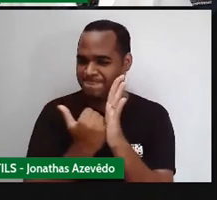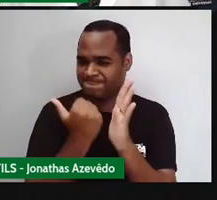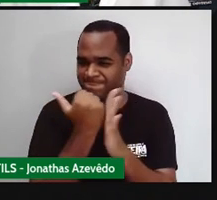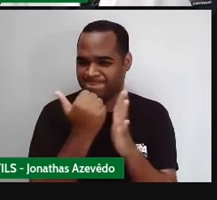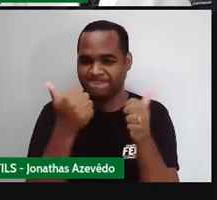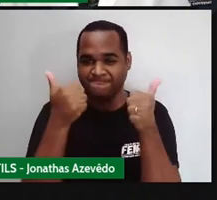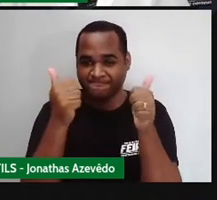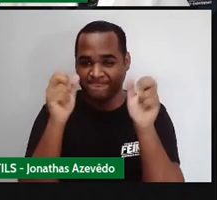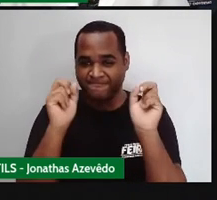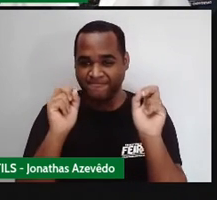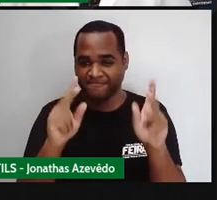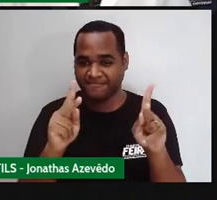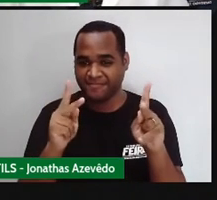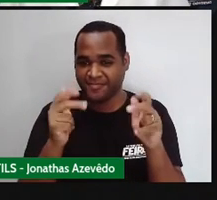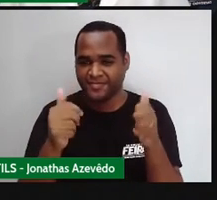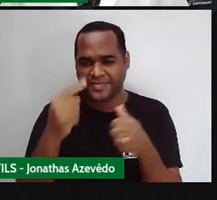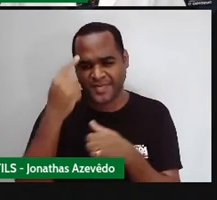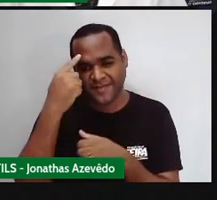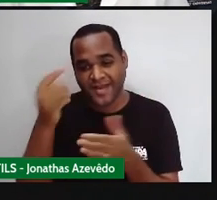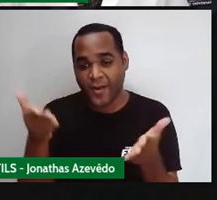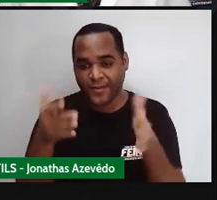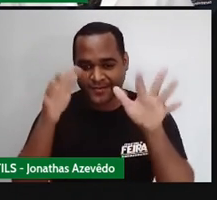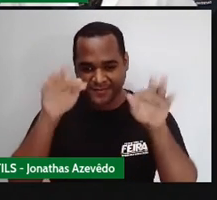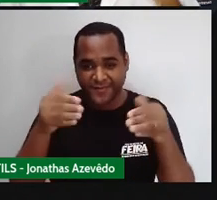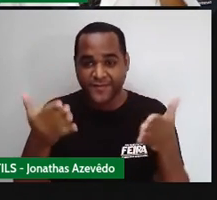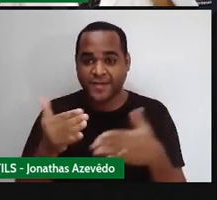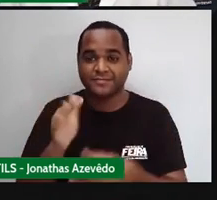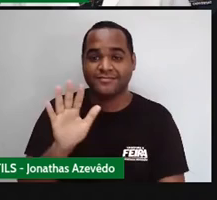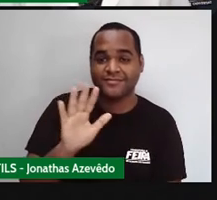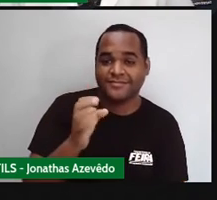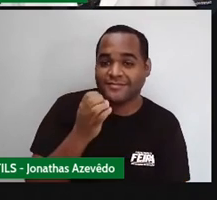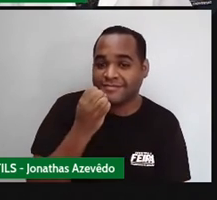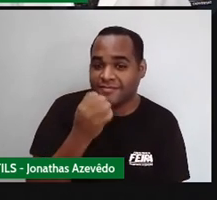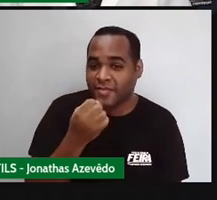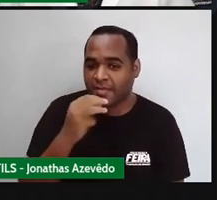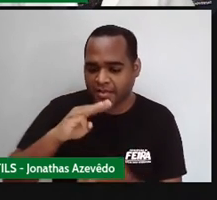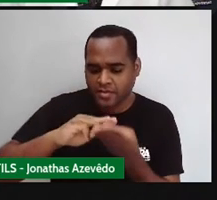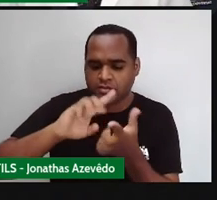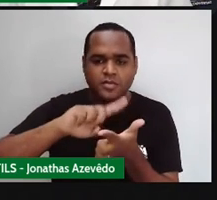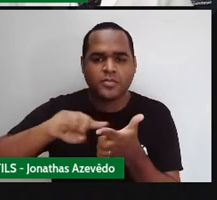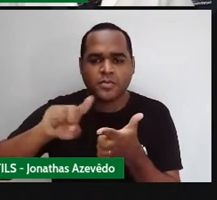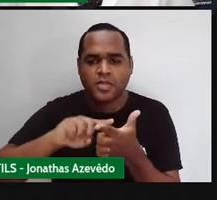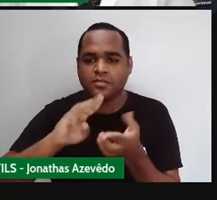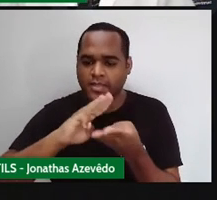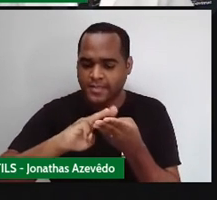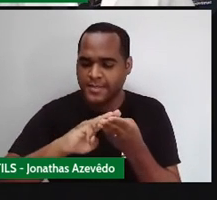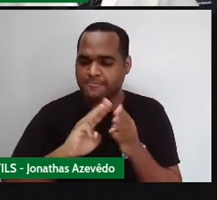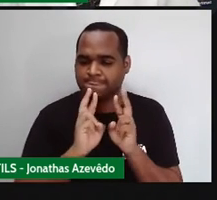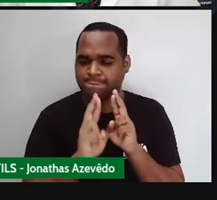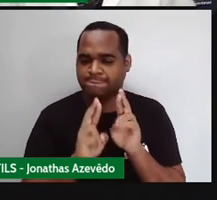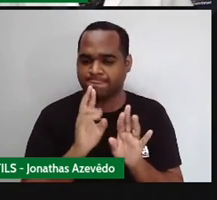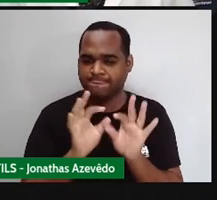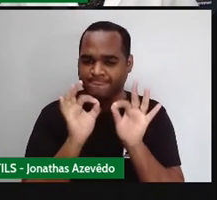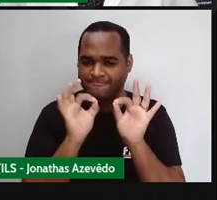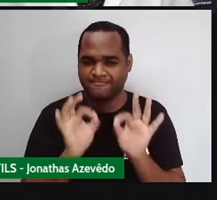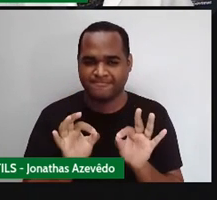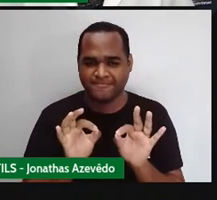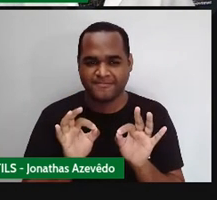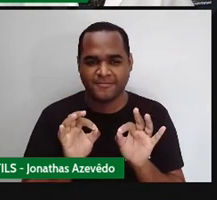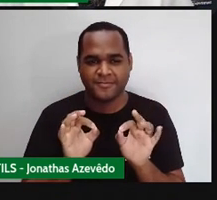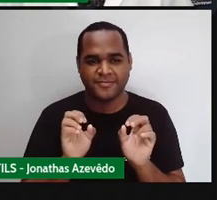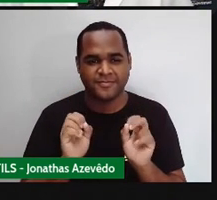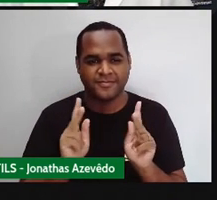Valeu? Bom, então é isso, ficamos por aqui, até a próxima, não esquece, matemática não é problema, matemática é solução.